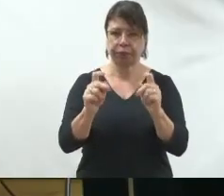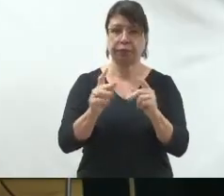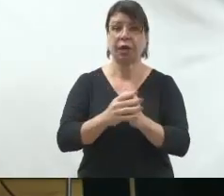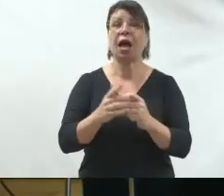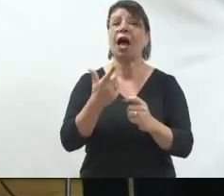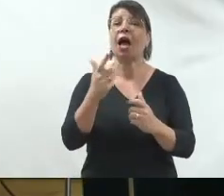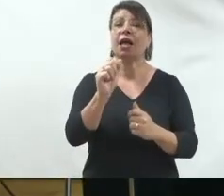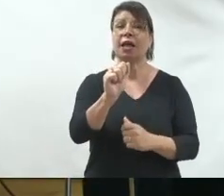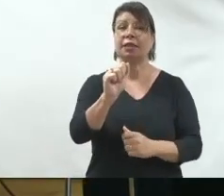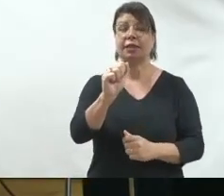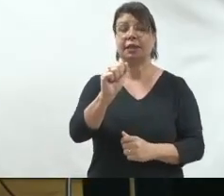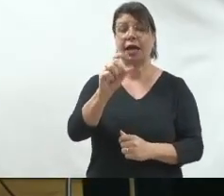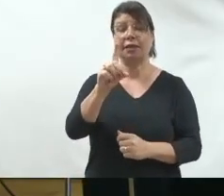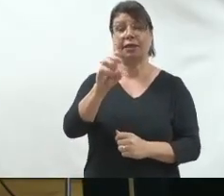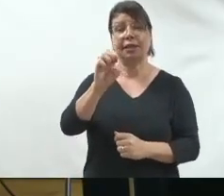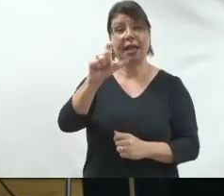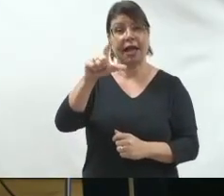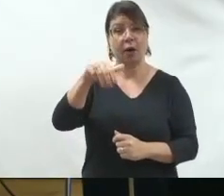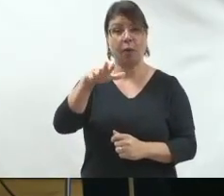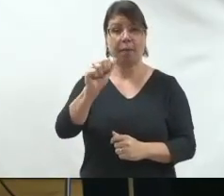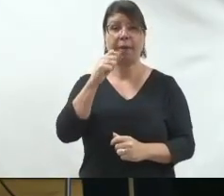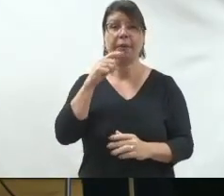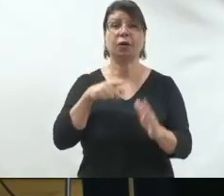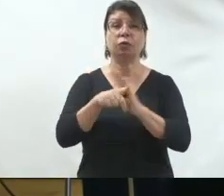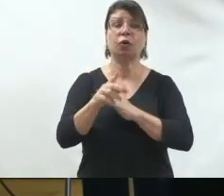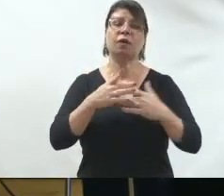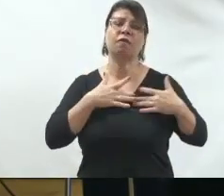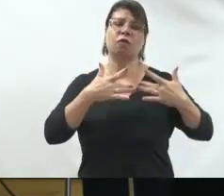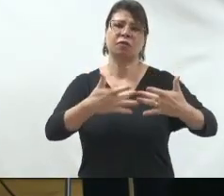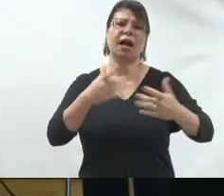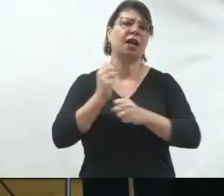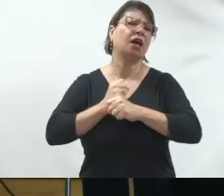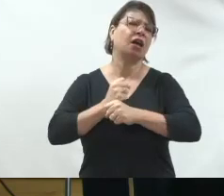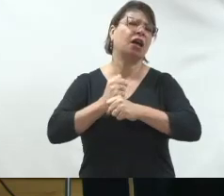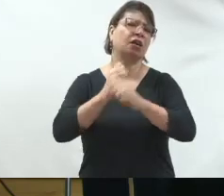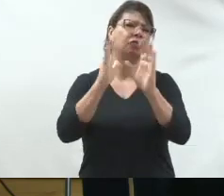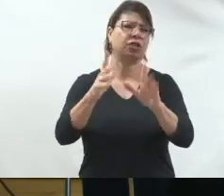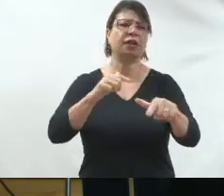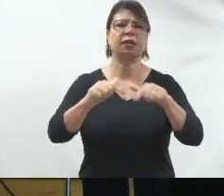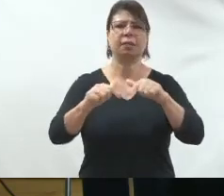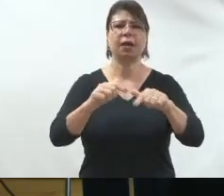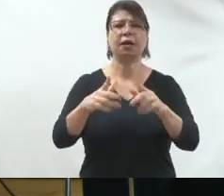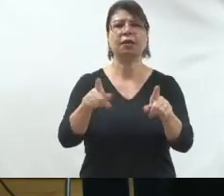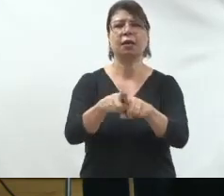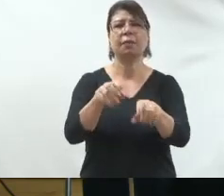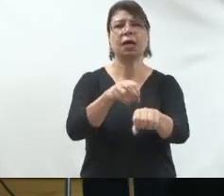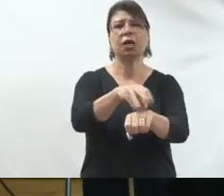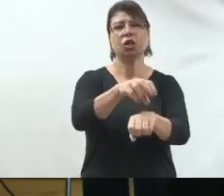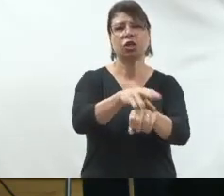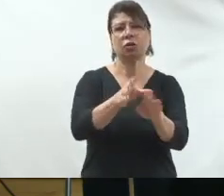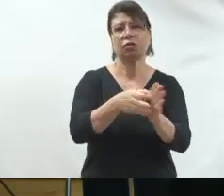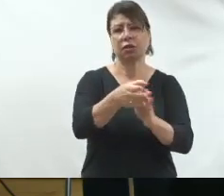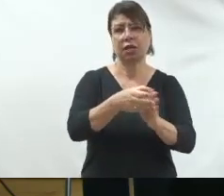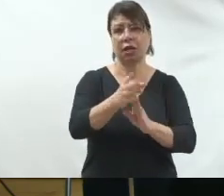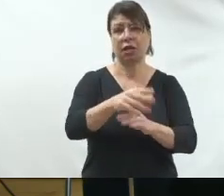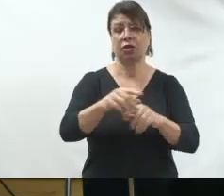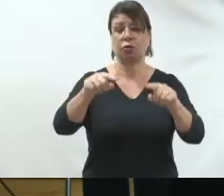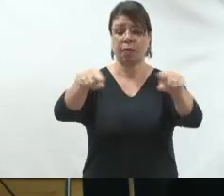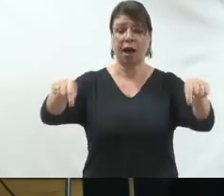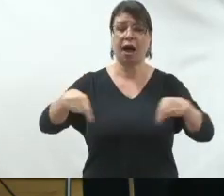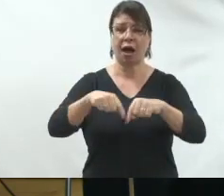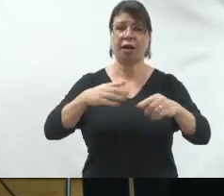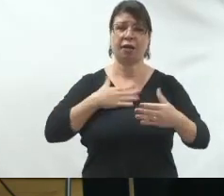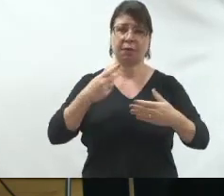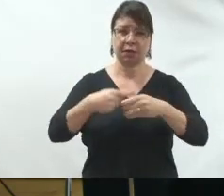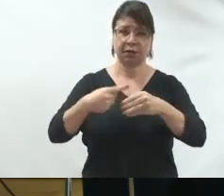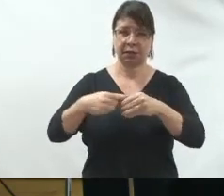a Delma Moreira professora diz o seguinte trabalhei como voluntária por muito tempo como conselheira e presidente de um bairro posso fazer a